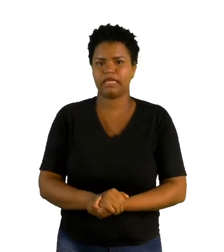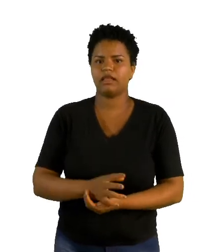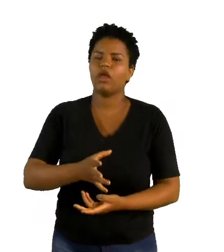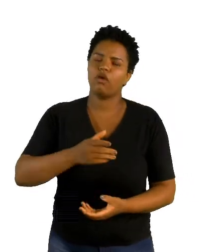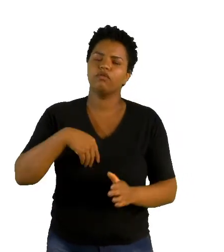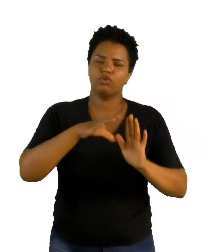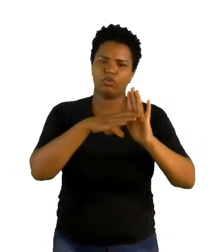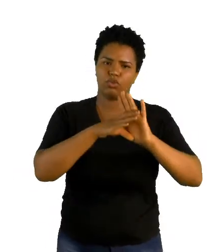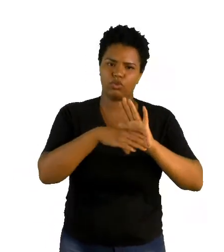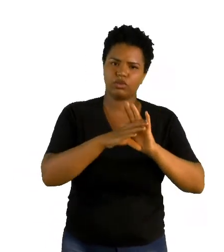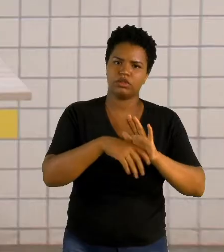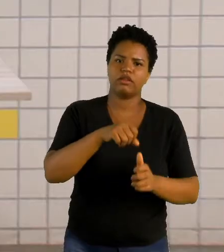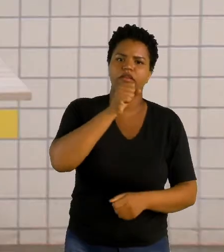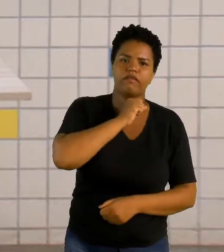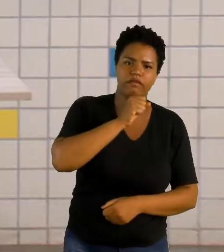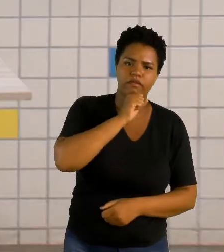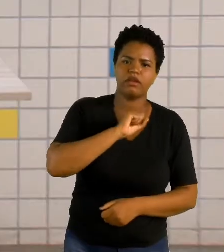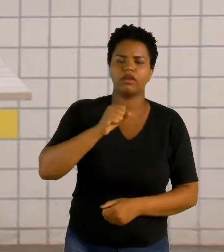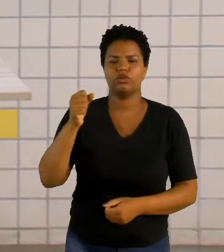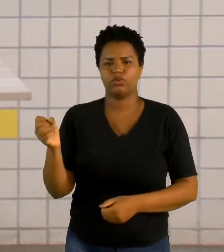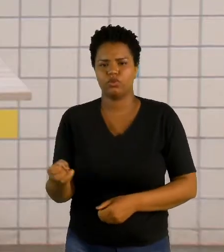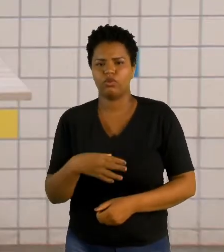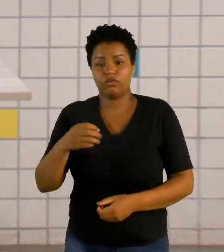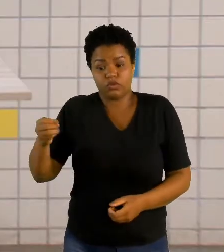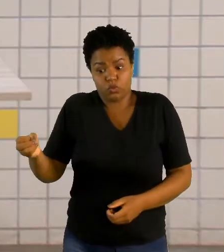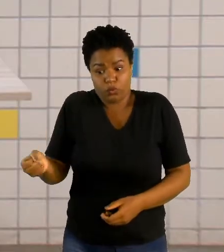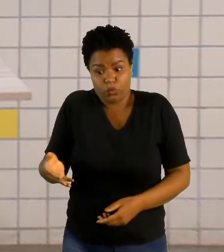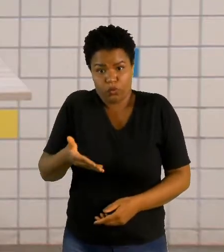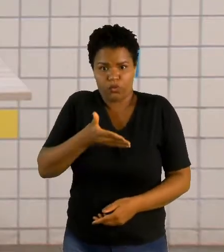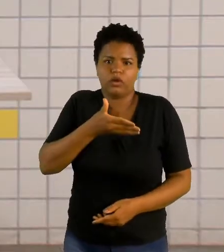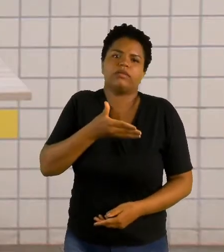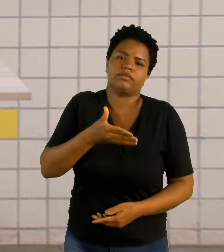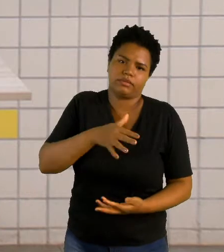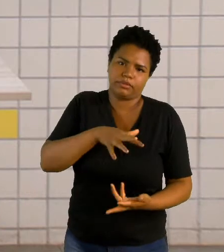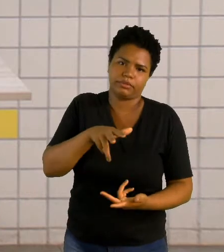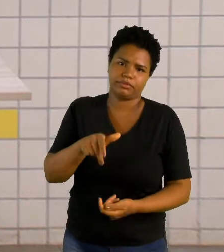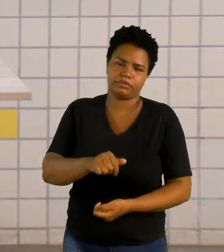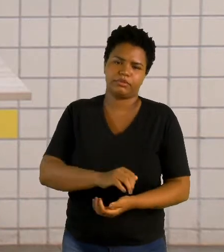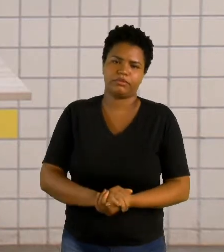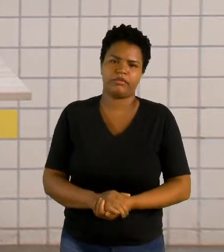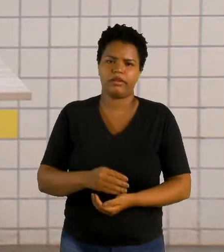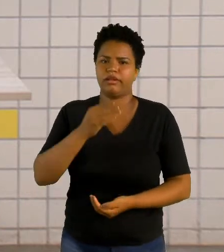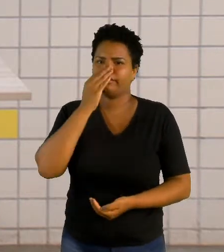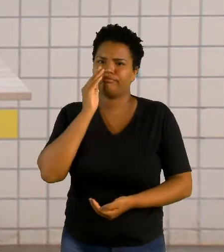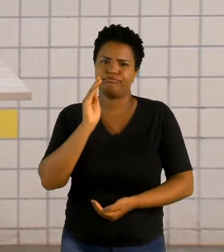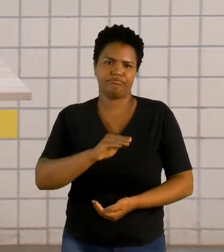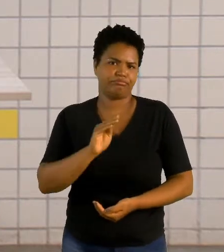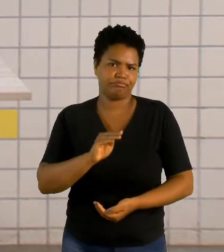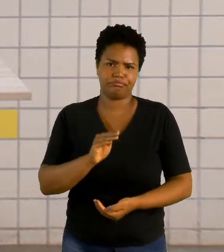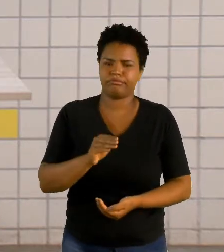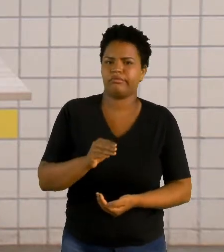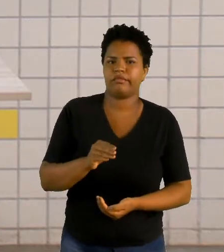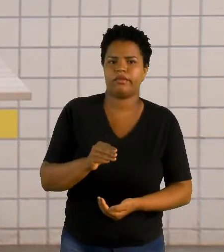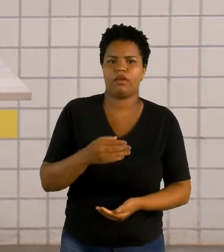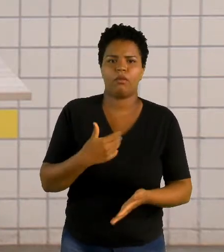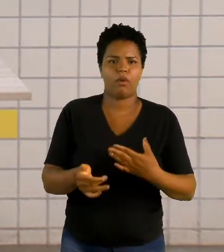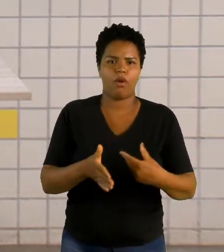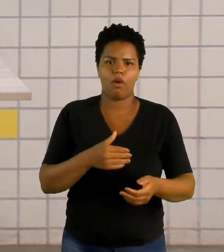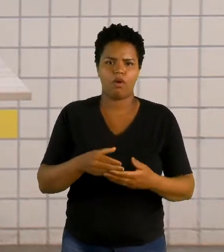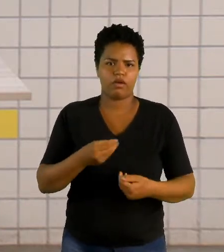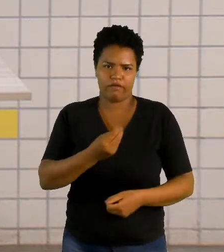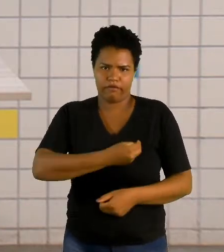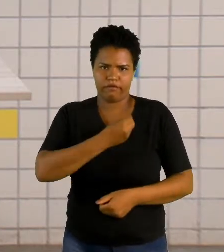novo e novíssimo mundo e que ela, como eu já falei, ela ignora a presença de qualquer habitante que já